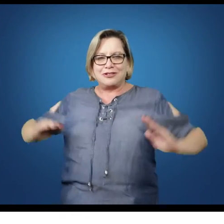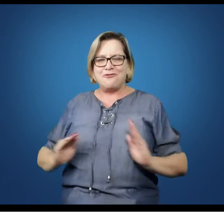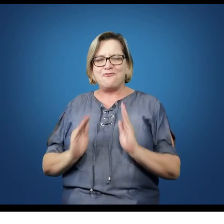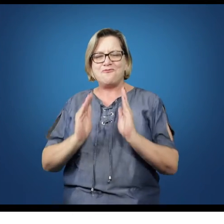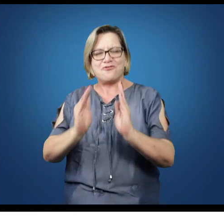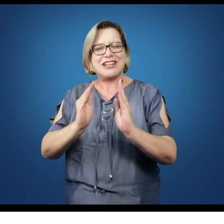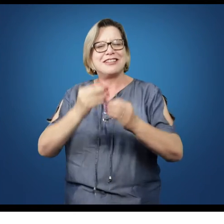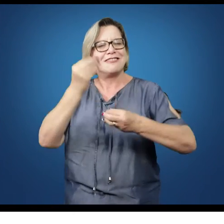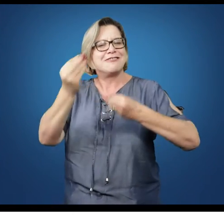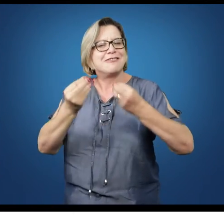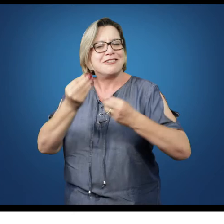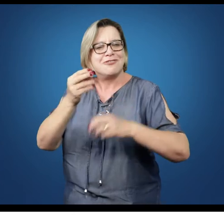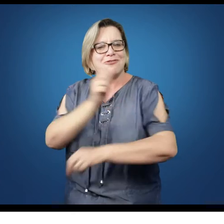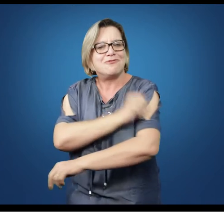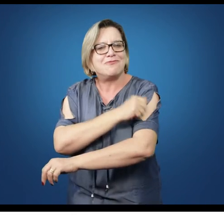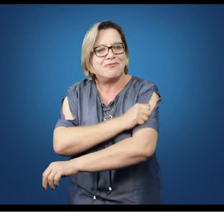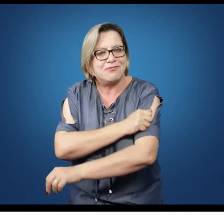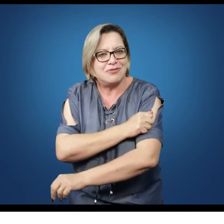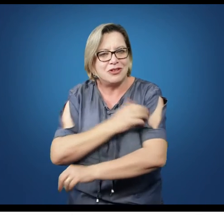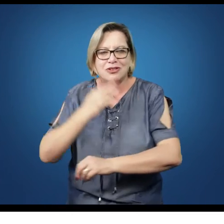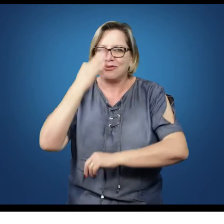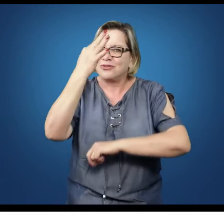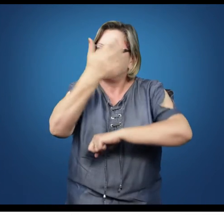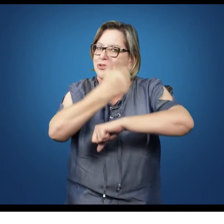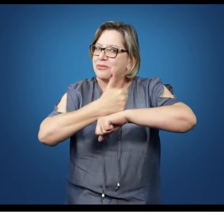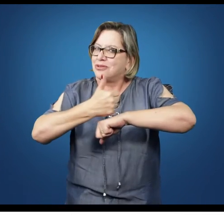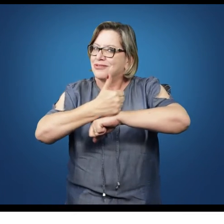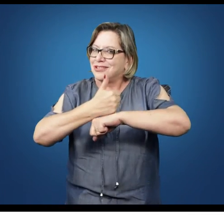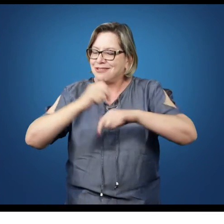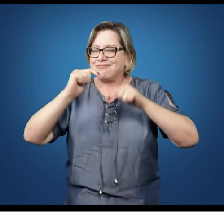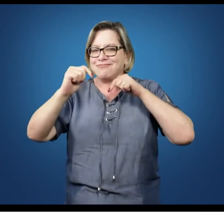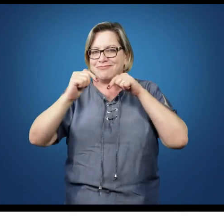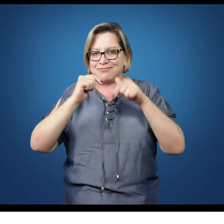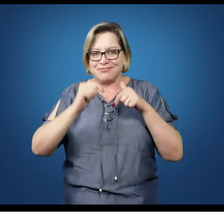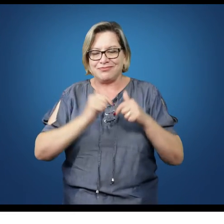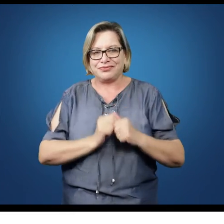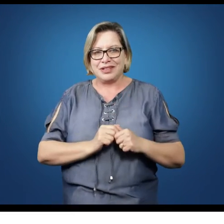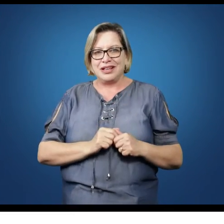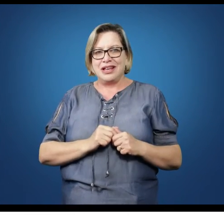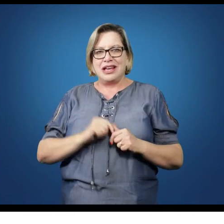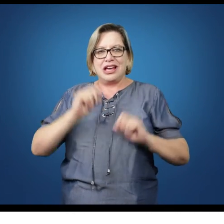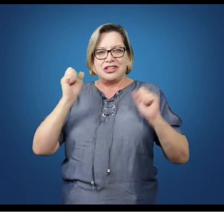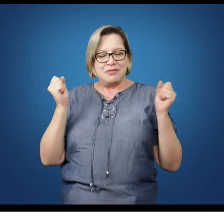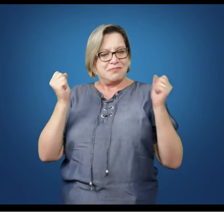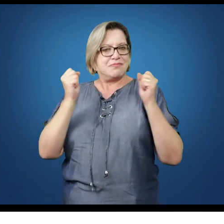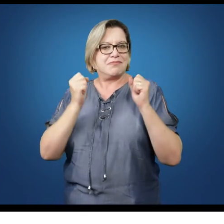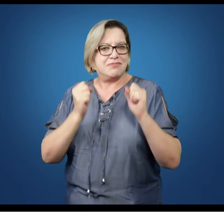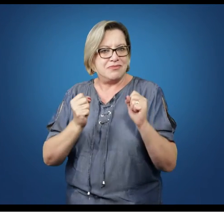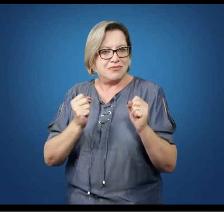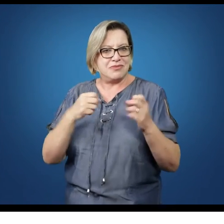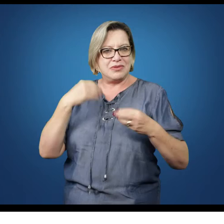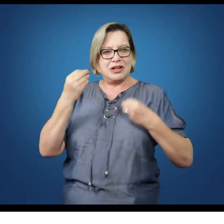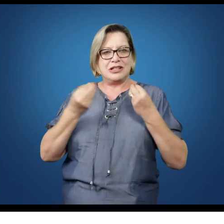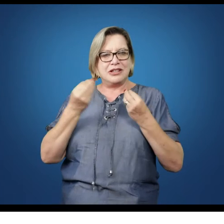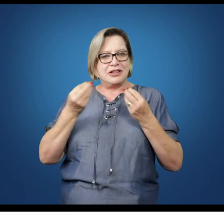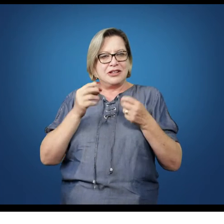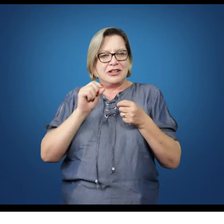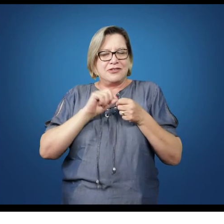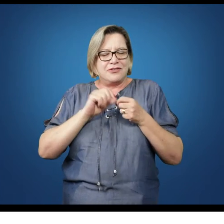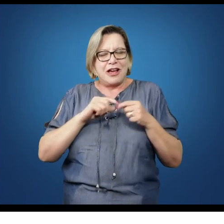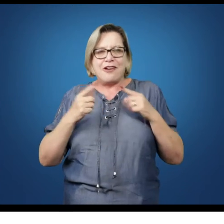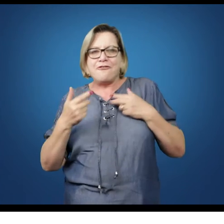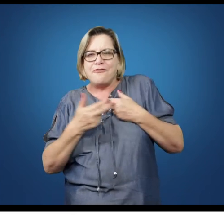o público que vocês vão atuar de uma maneira profissional. Então, é onde ainda a gente pode dar vazão a várias